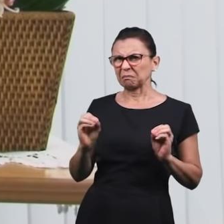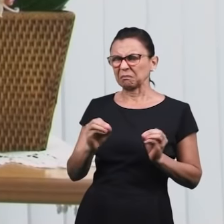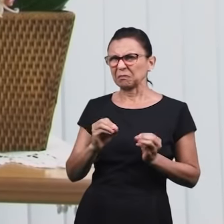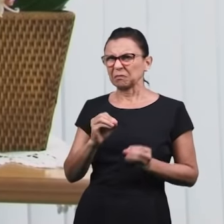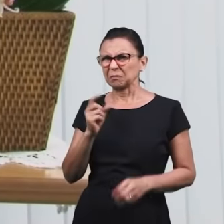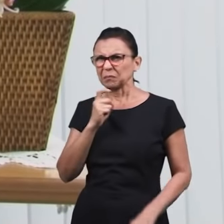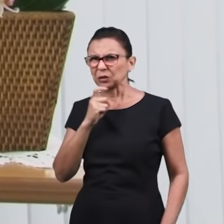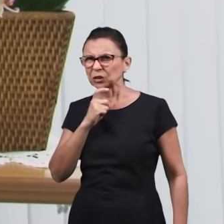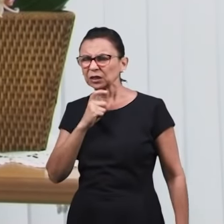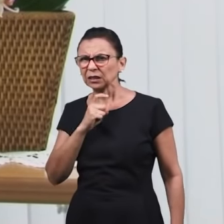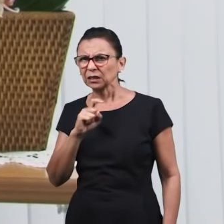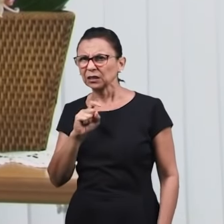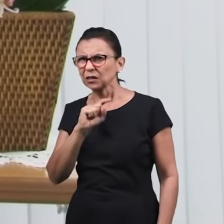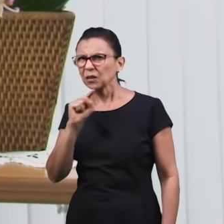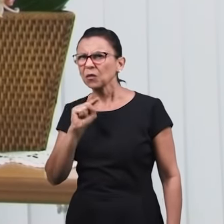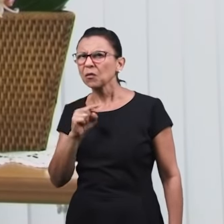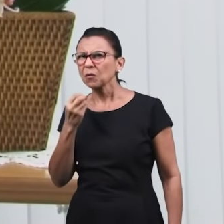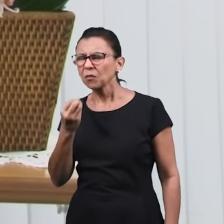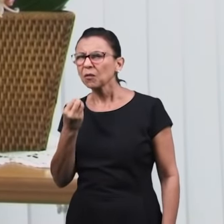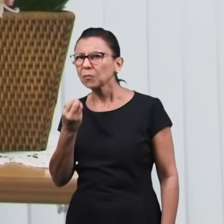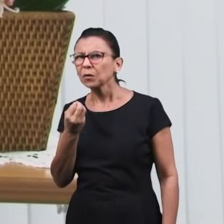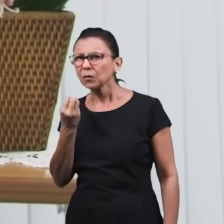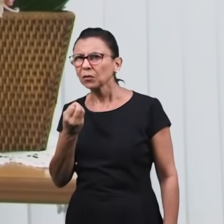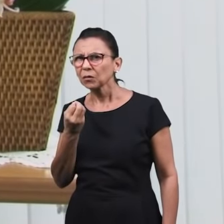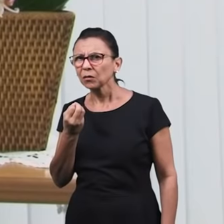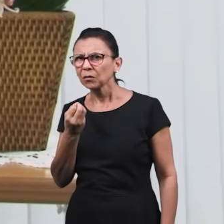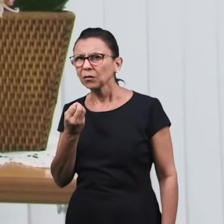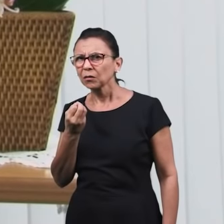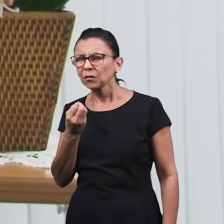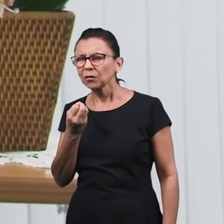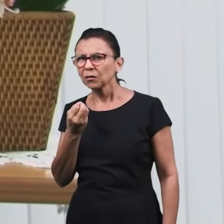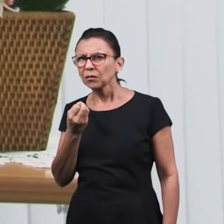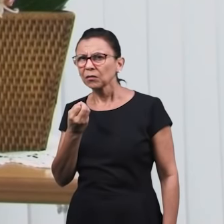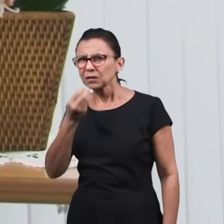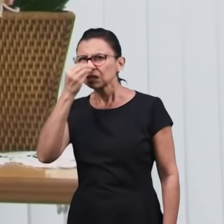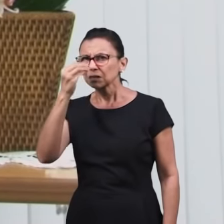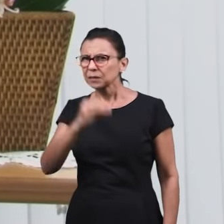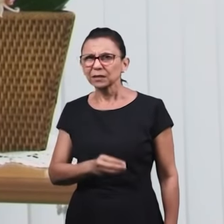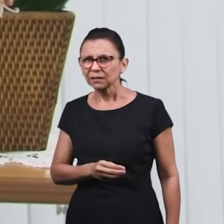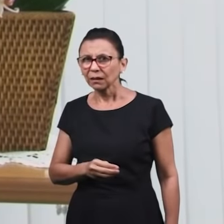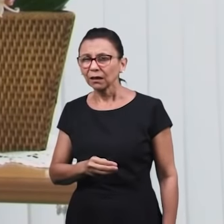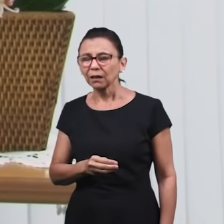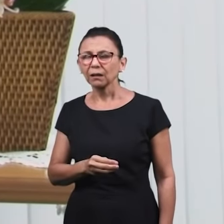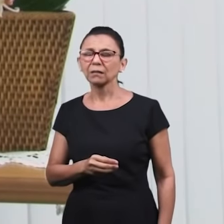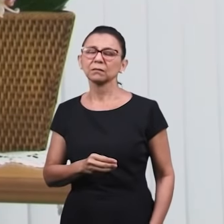a evidência, da oração que se fez pela madrugada, e o resultado do Senhor, quem pode negar,